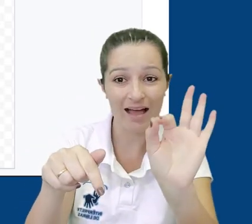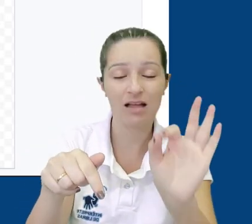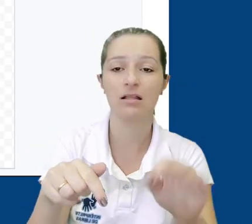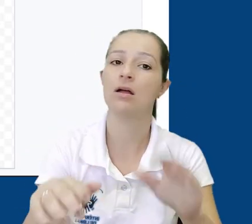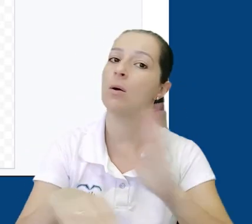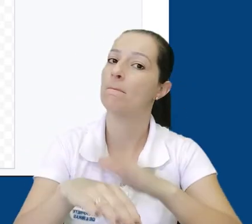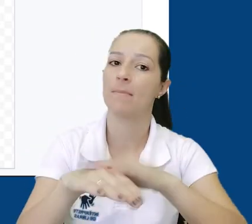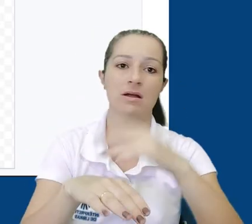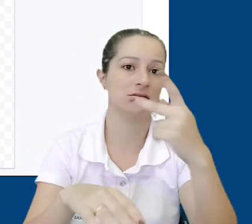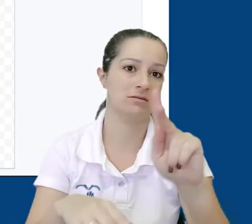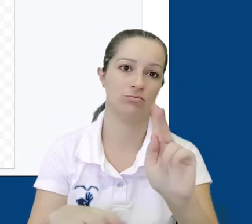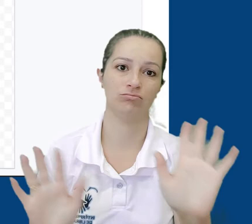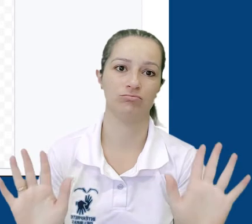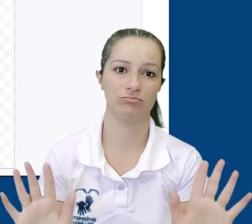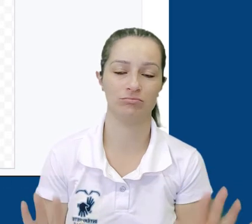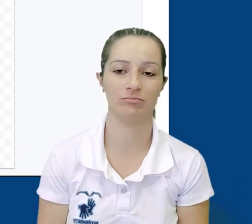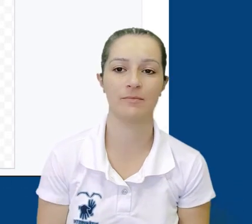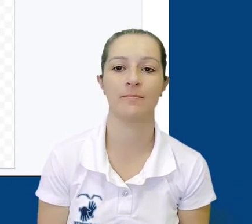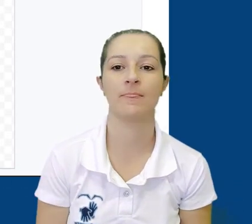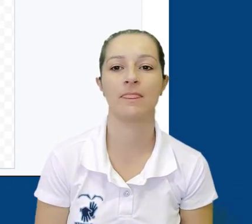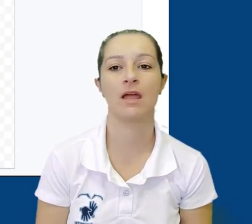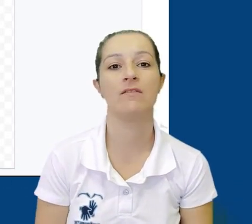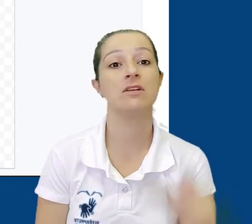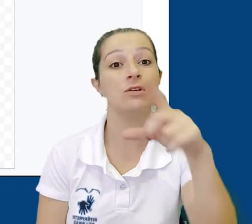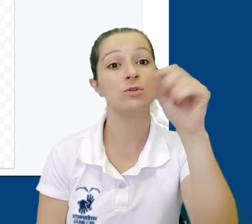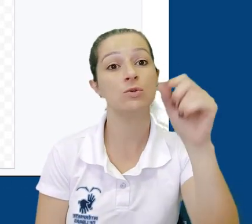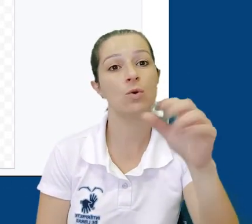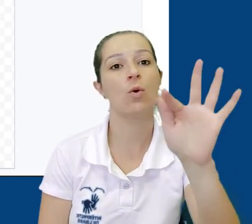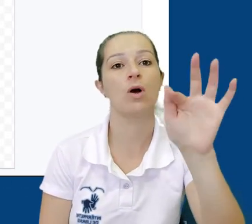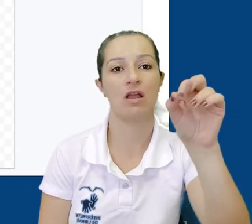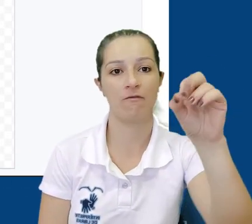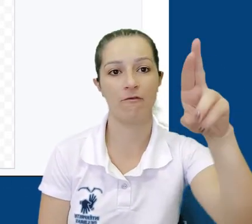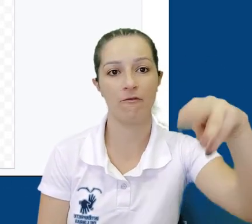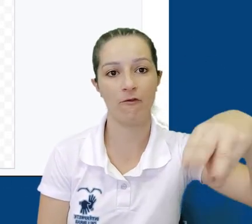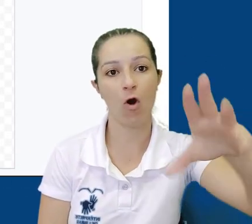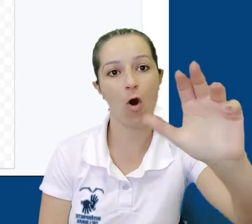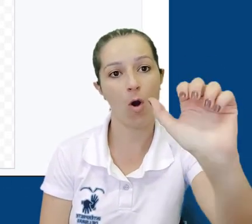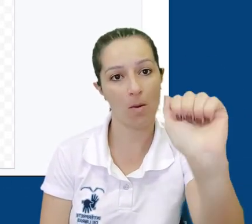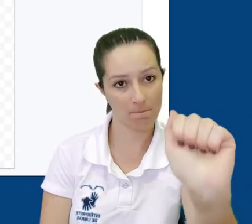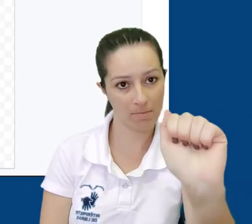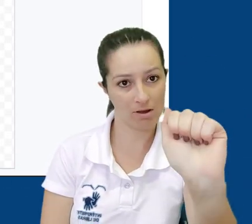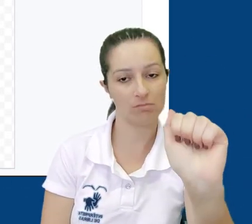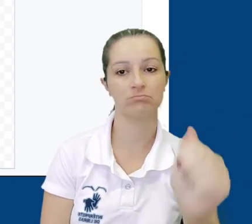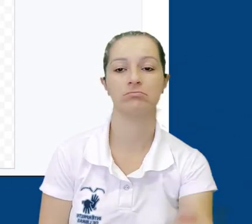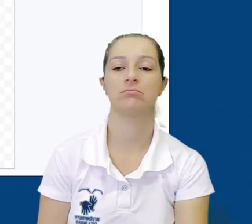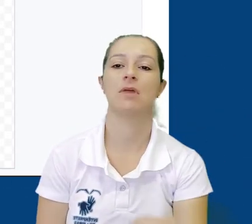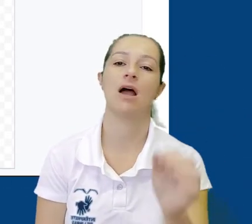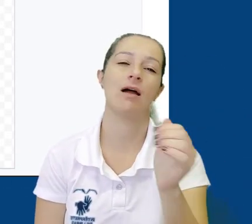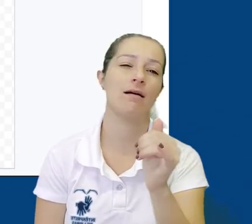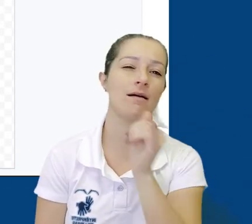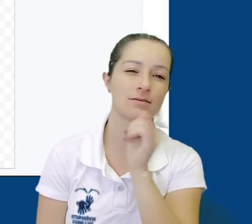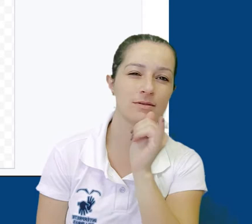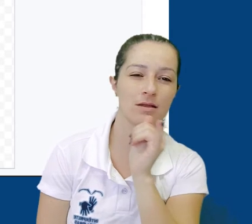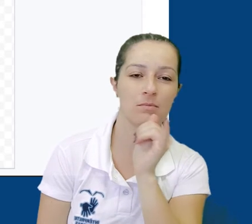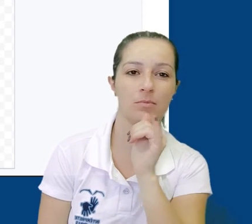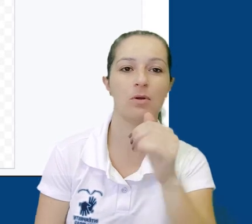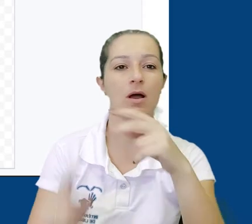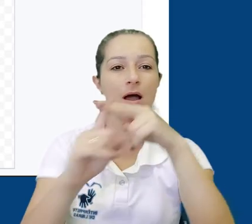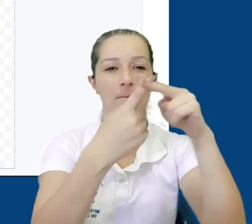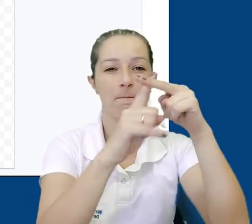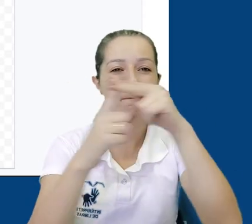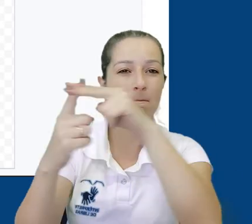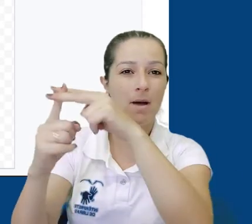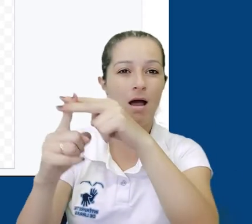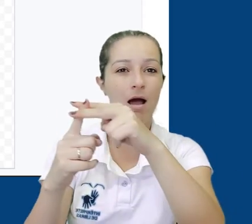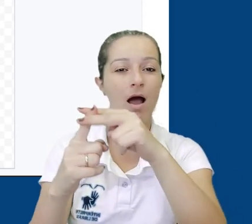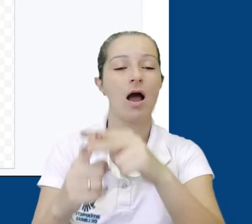Fica ao seu critério como utilizar. Selecionando a forma que desejamos com a ferramenta do mouse, podemos alterá-la. Vamos encontrar na barra de